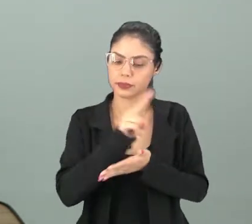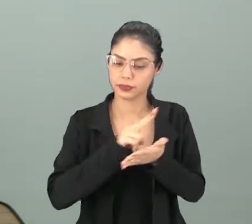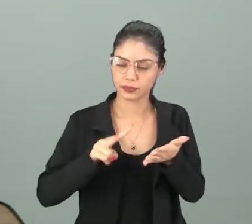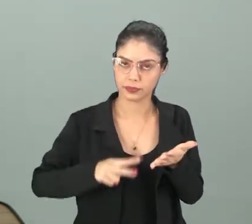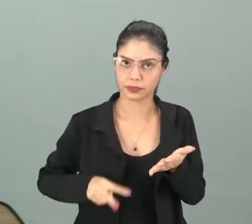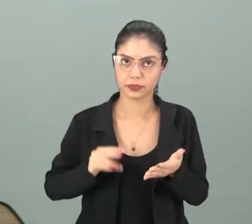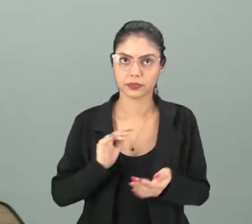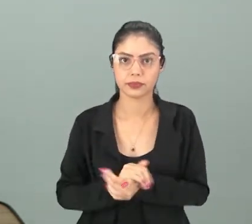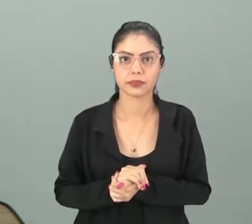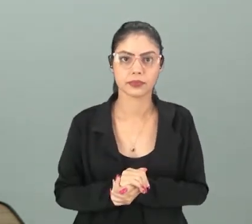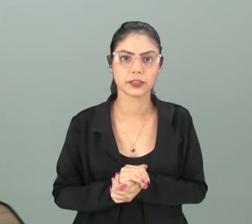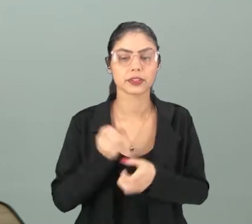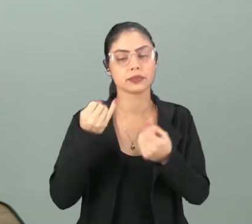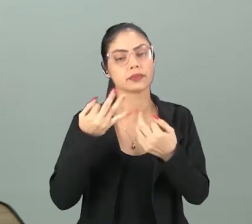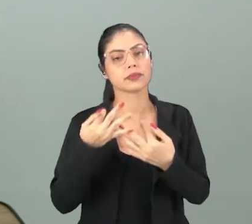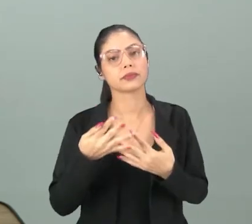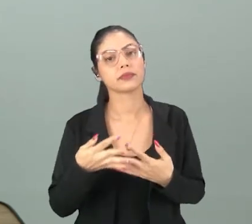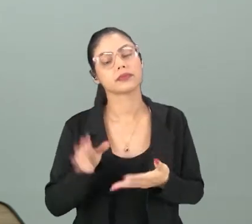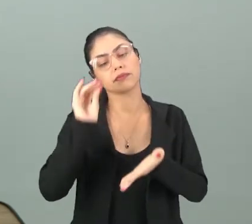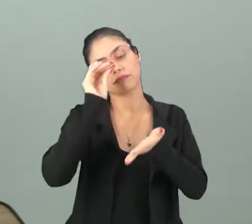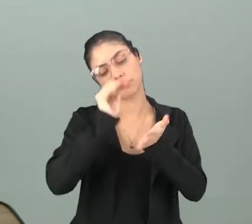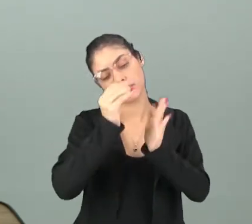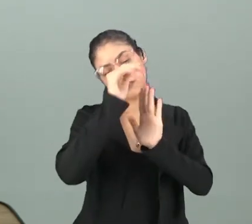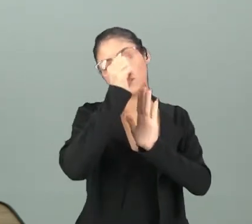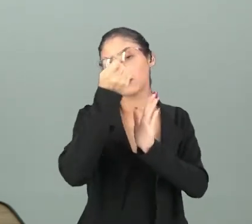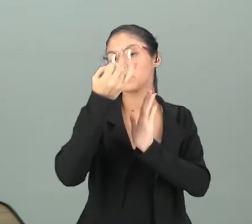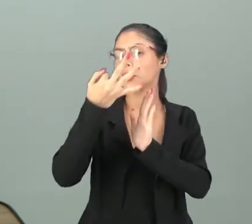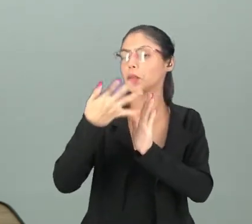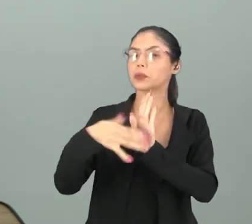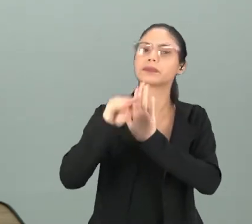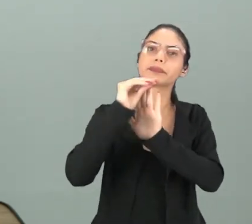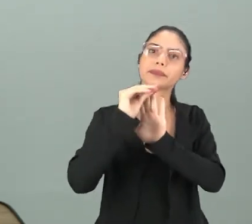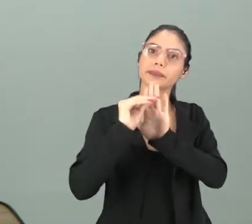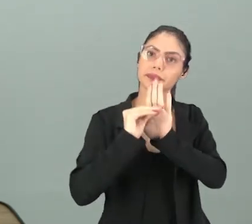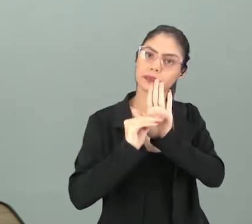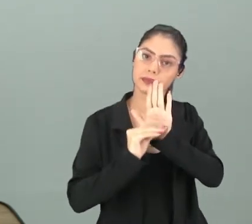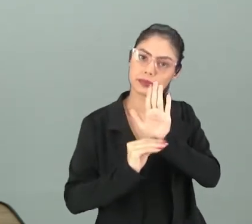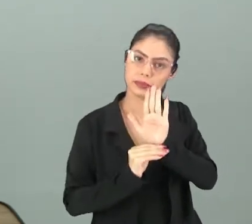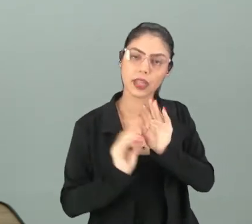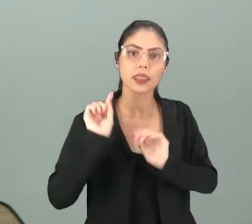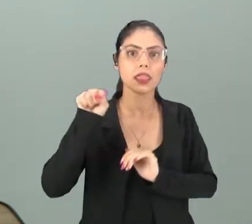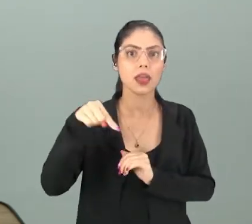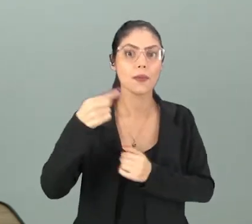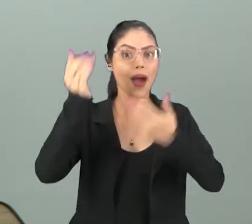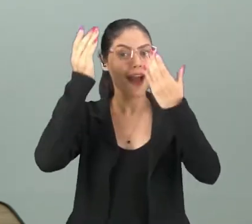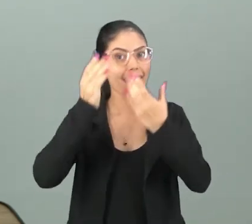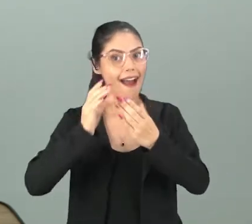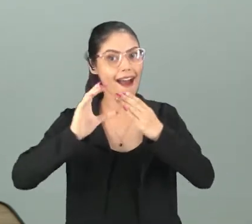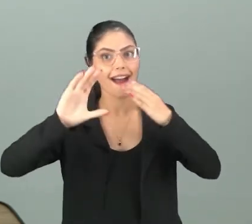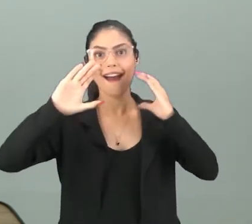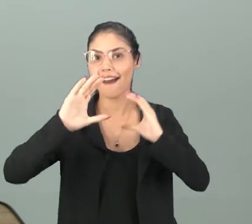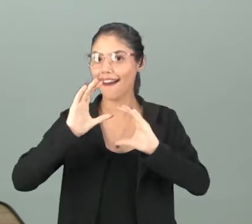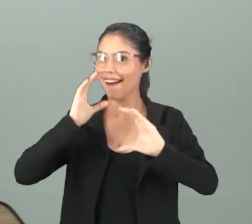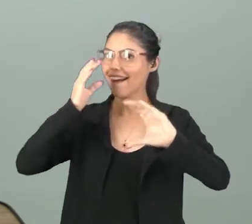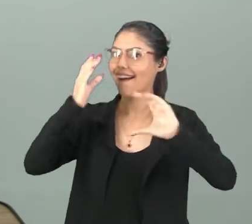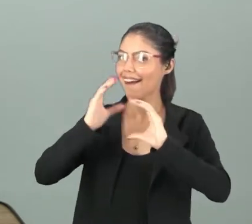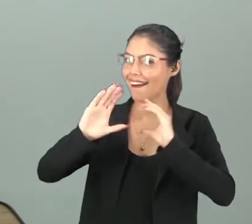com a entonação, bonitinho, por uma professora Mas depois a gente escutou uma música